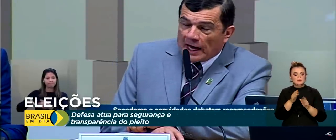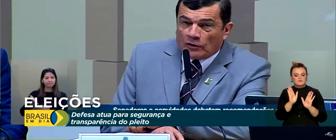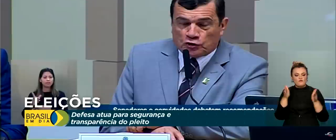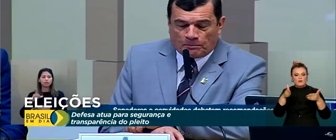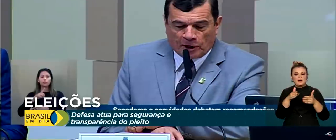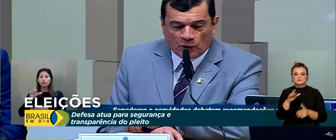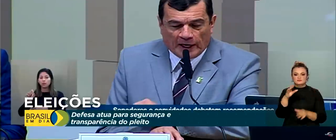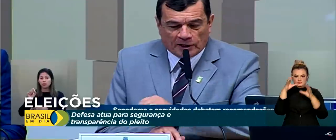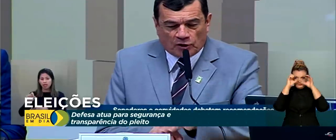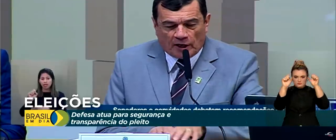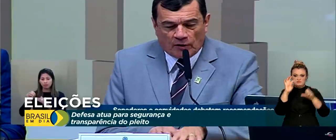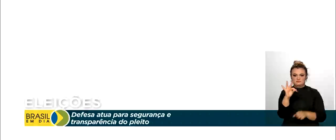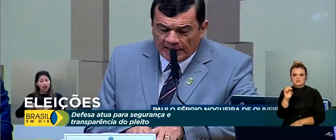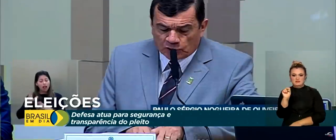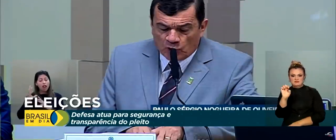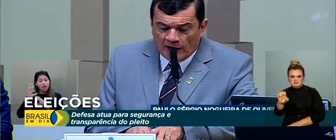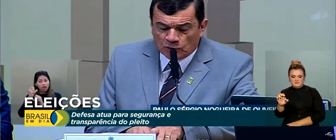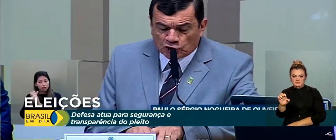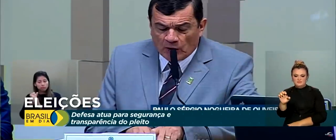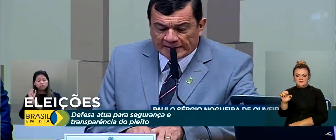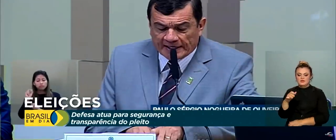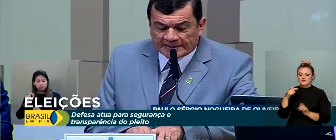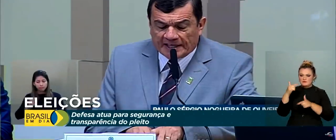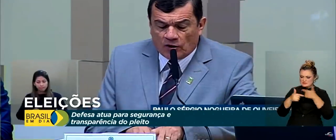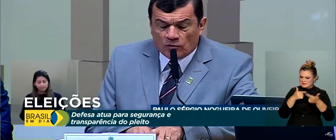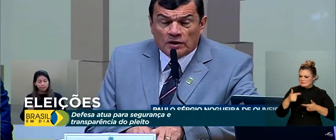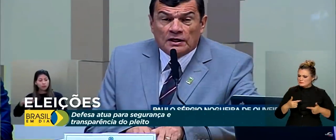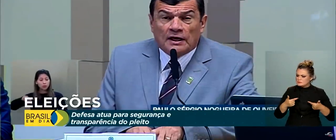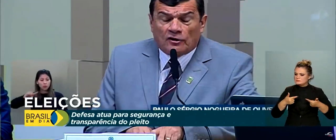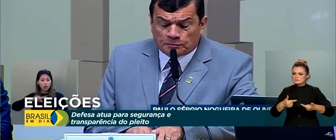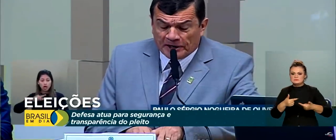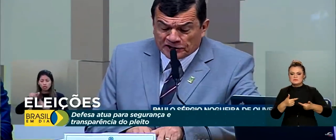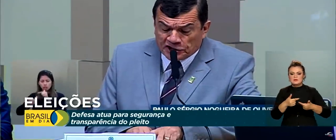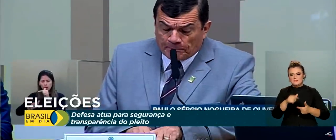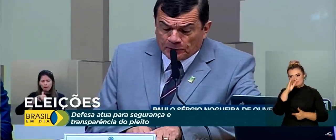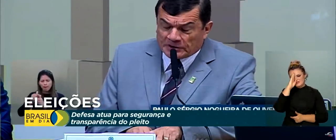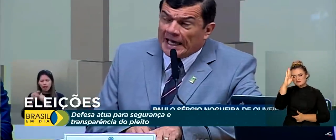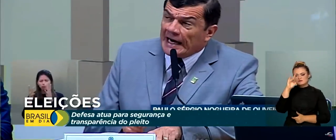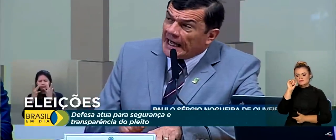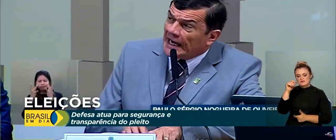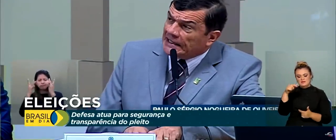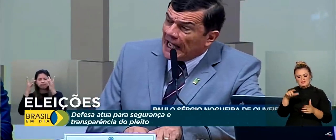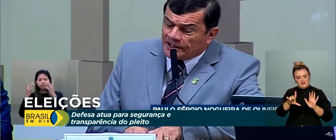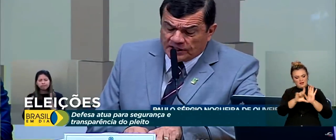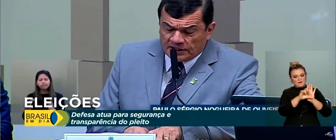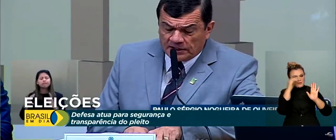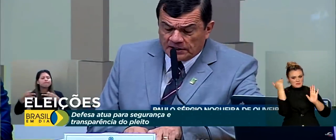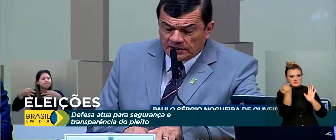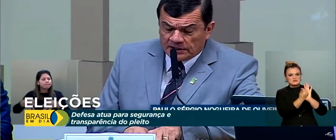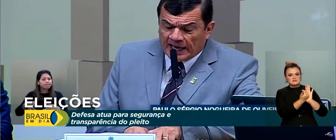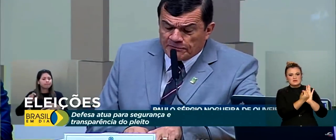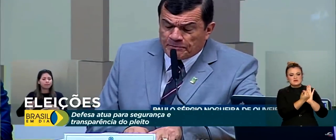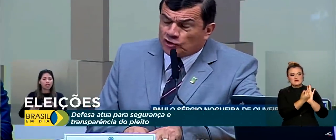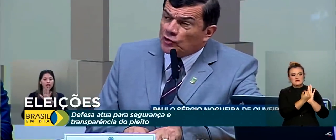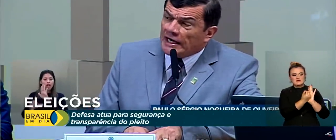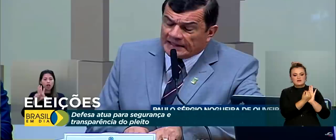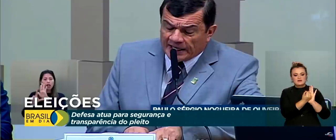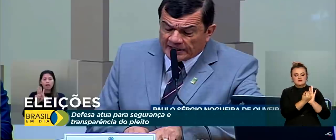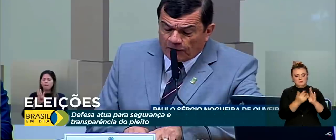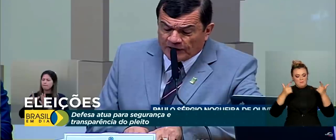Tribunal Superior Eleitoral. Atuamos com atenção aos princípios da legalidade, da